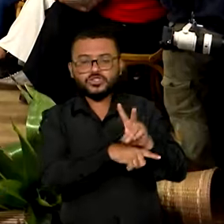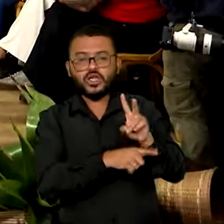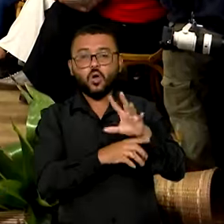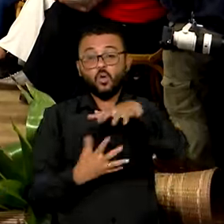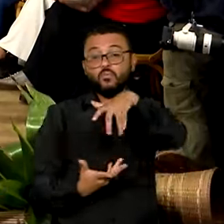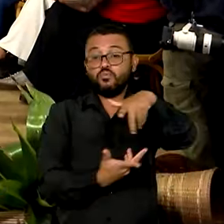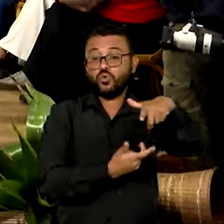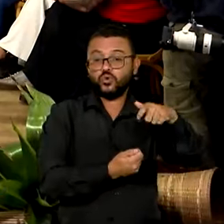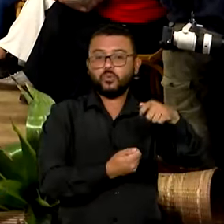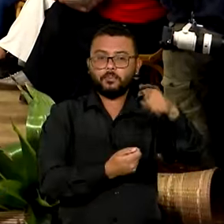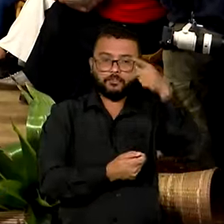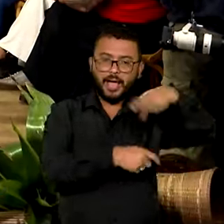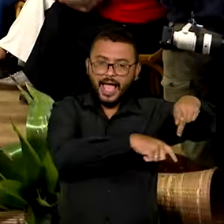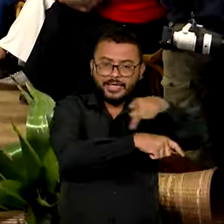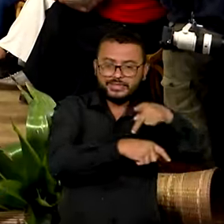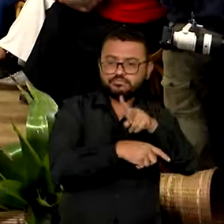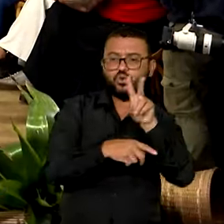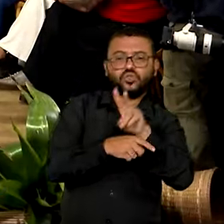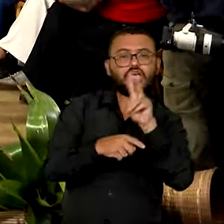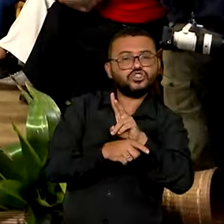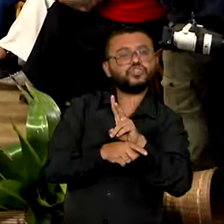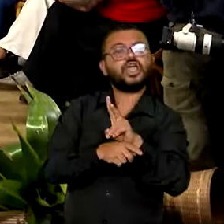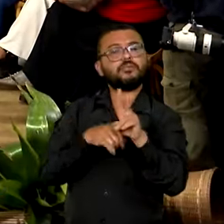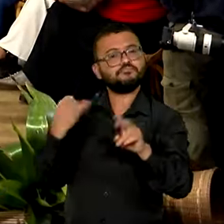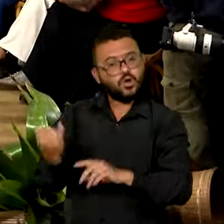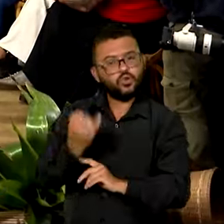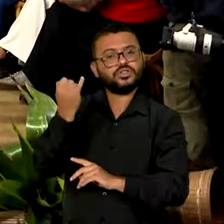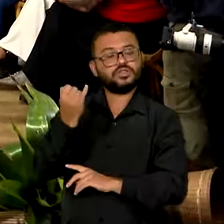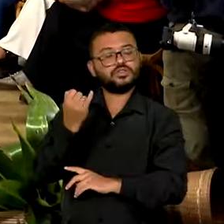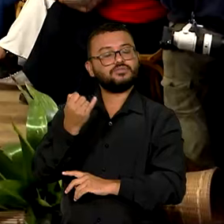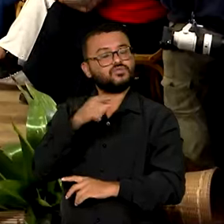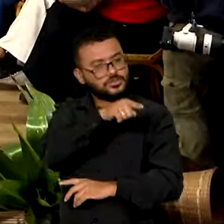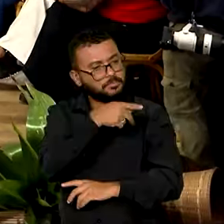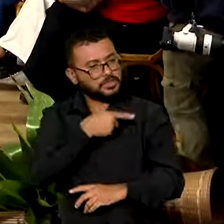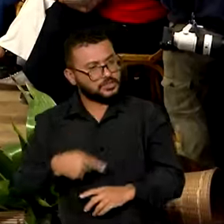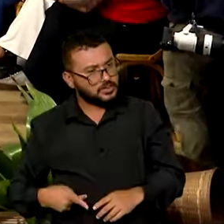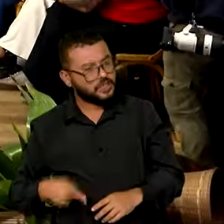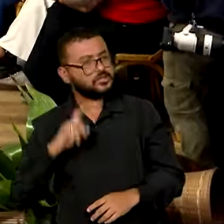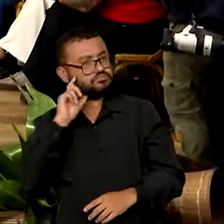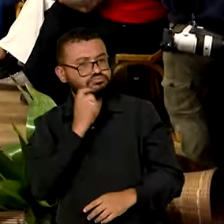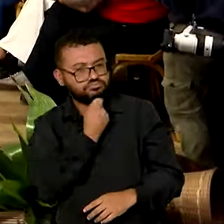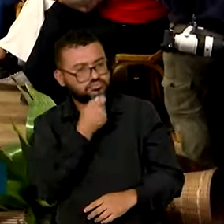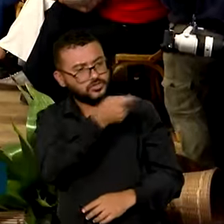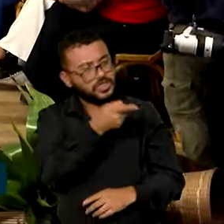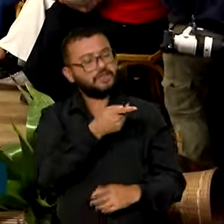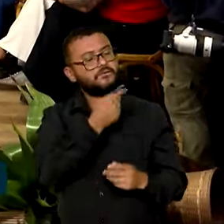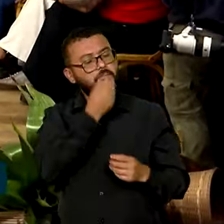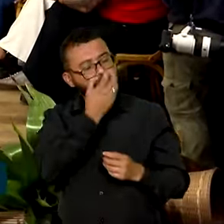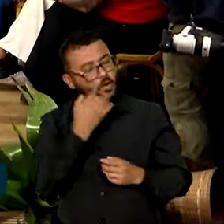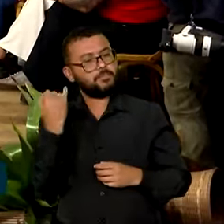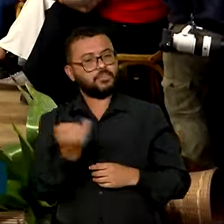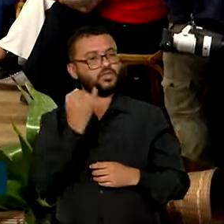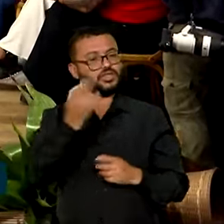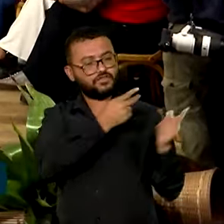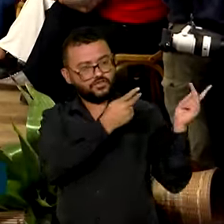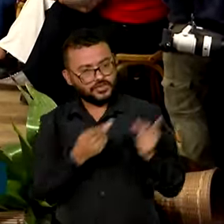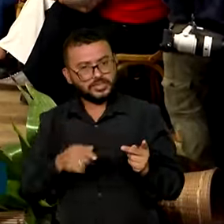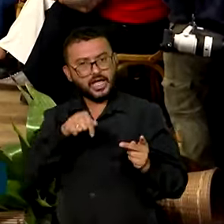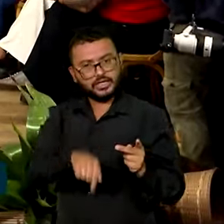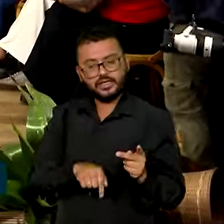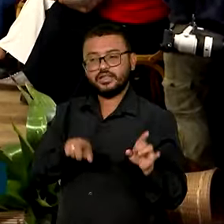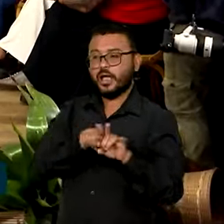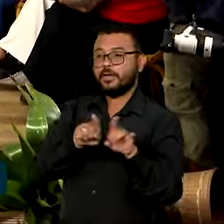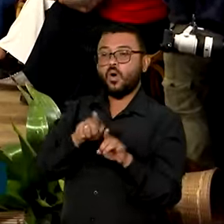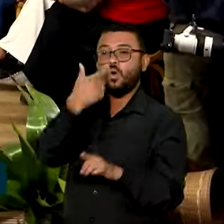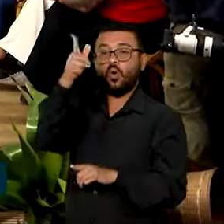inteiro. E é por isso que é importante a sua vinda aqui. Para ser um exemplo, para que outros presidentes também